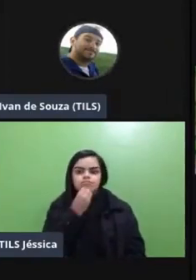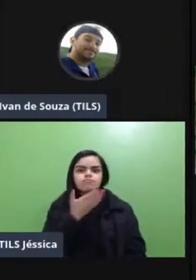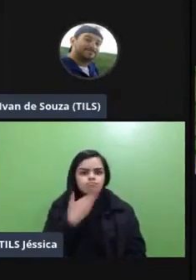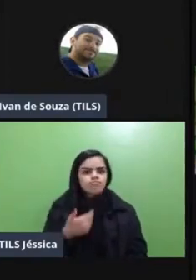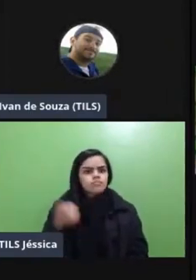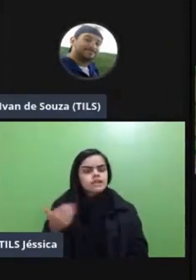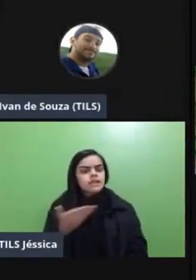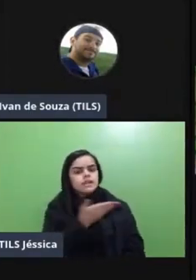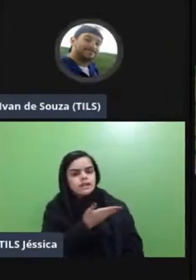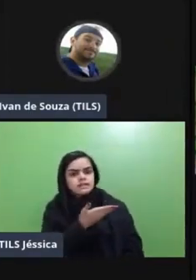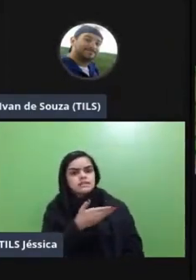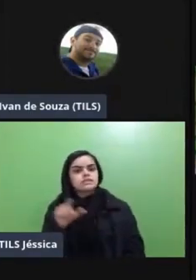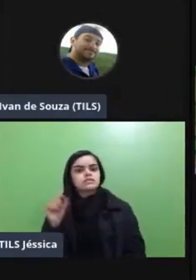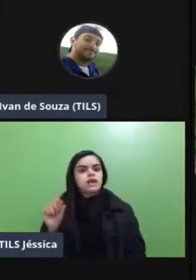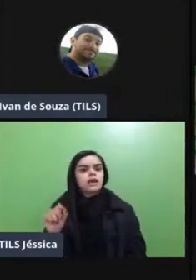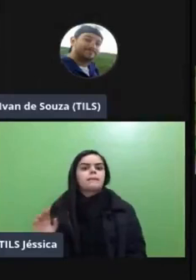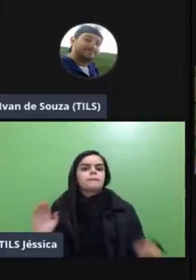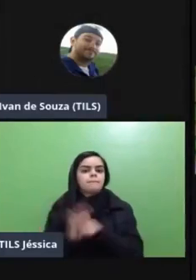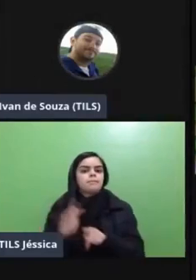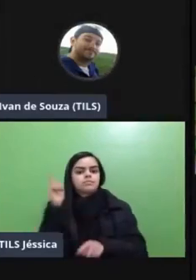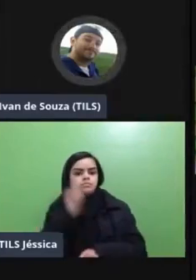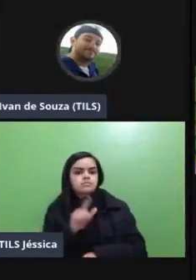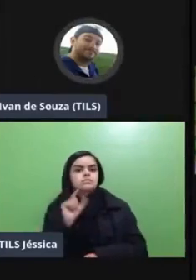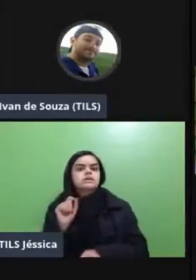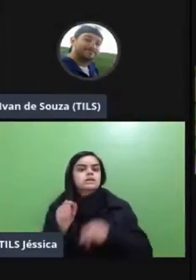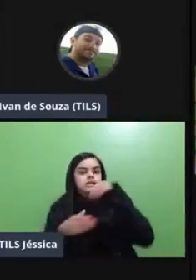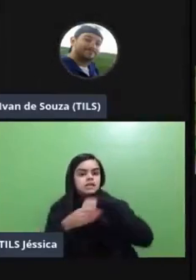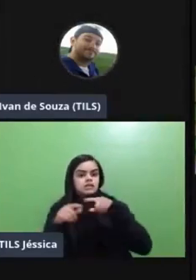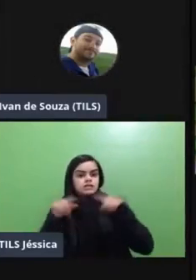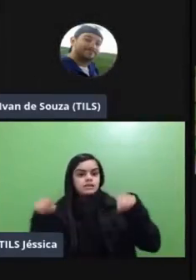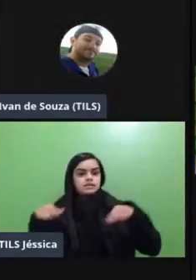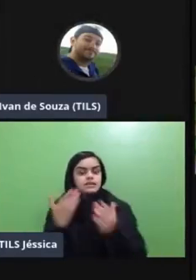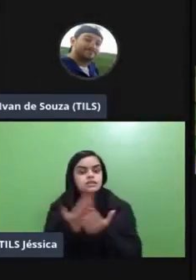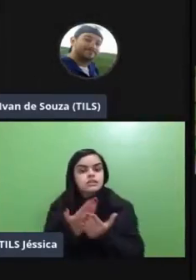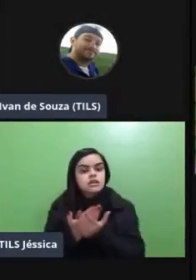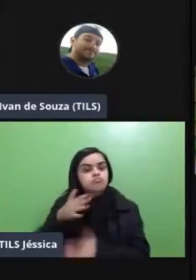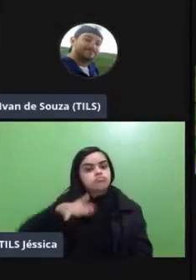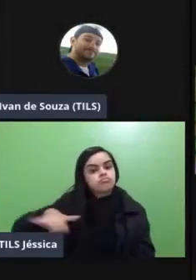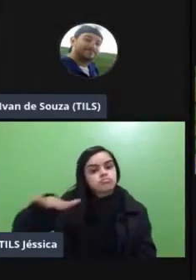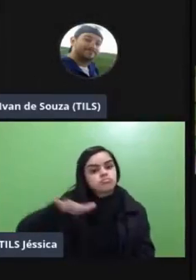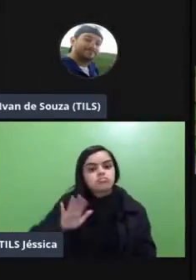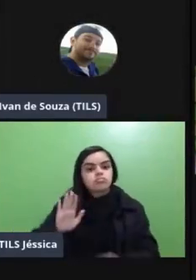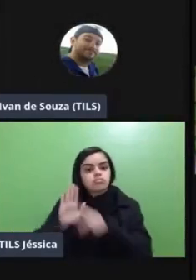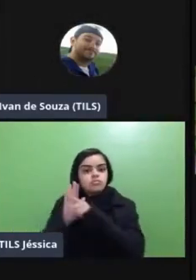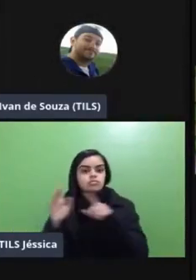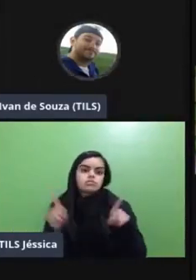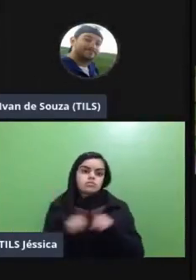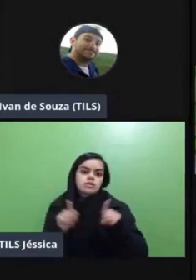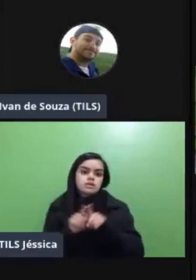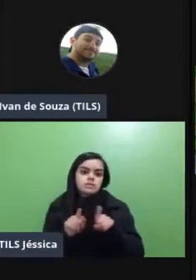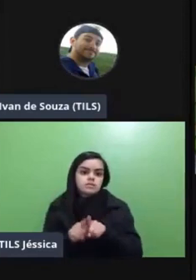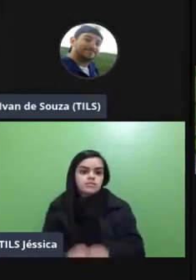flex parece muito bom rotacional mas ele acontece dentro da sala de aula ou do ambiente do campus né do ambiente físico do